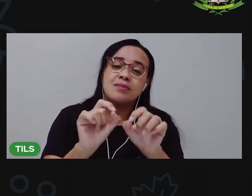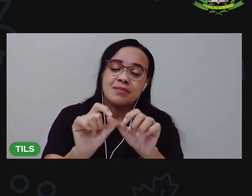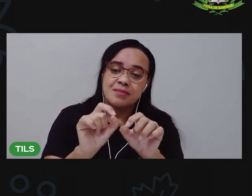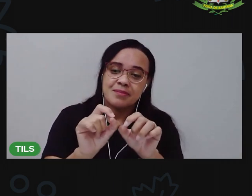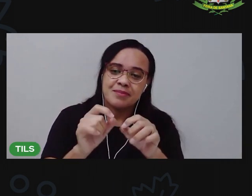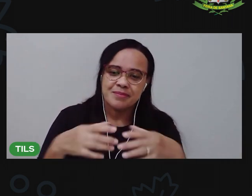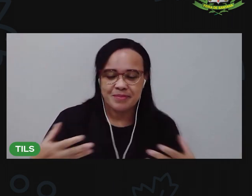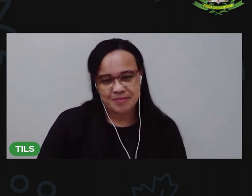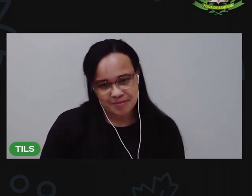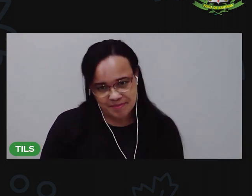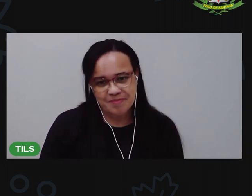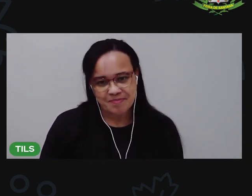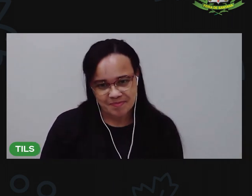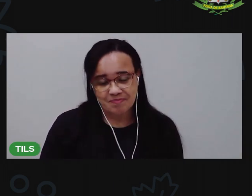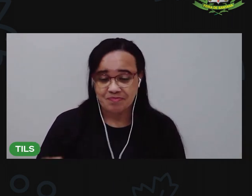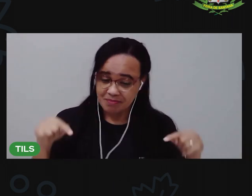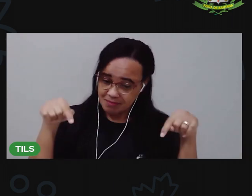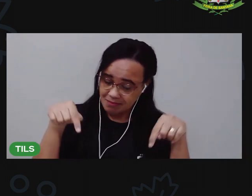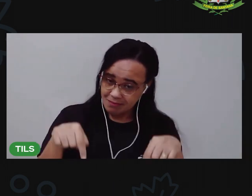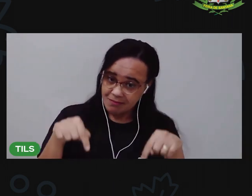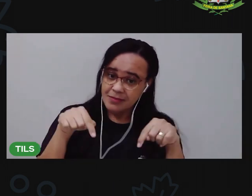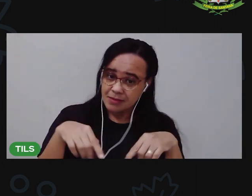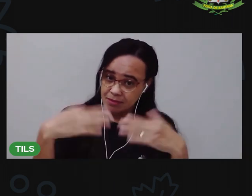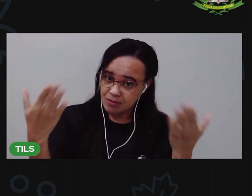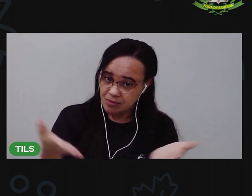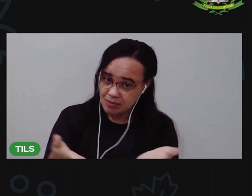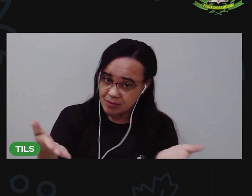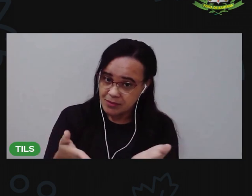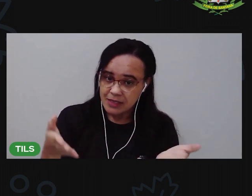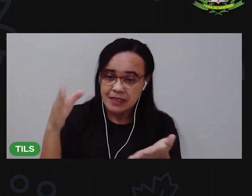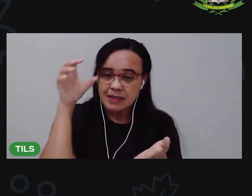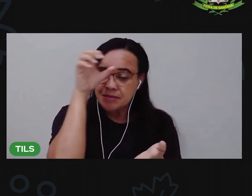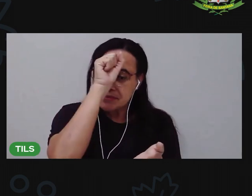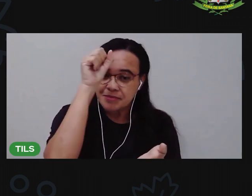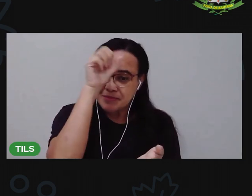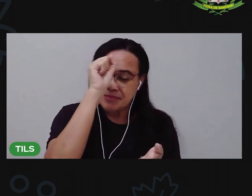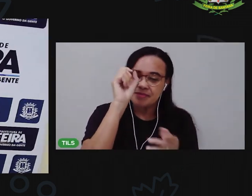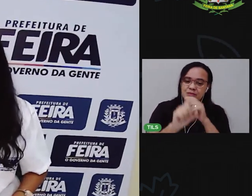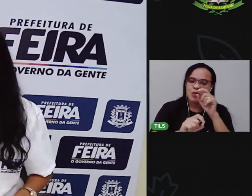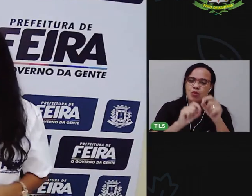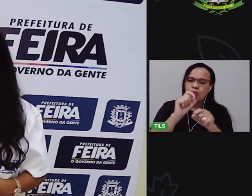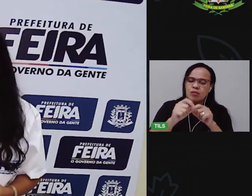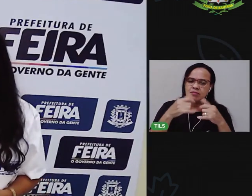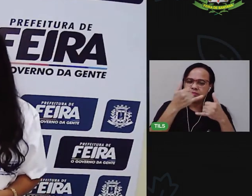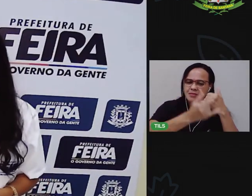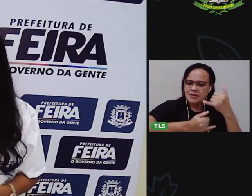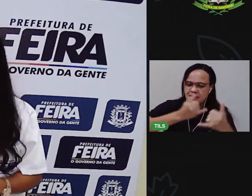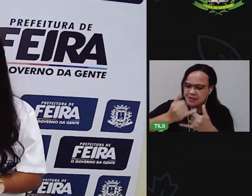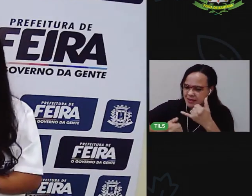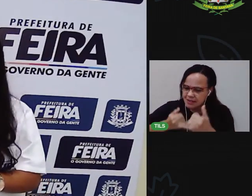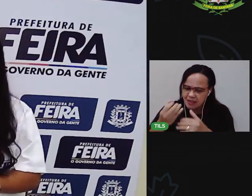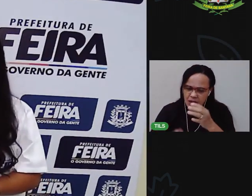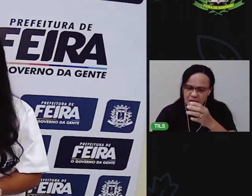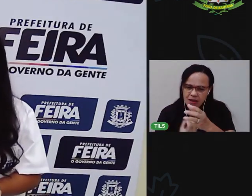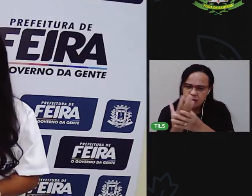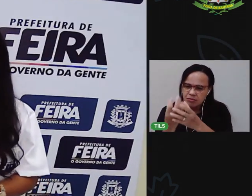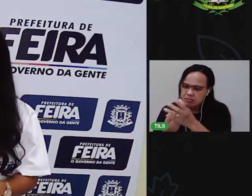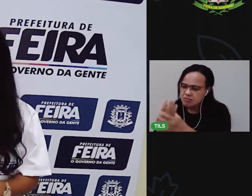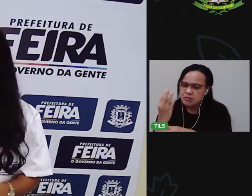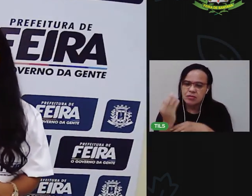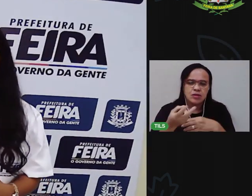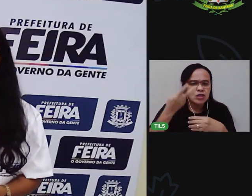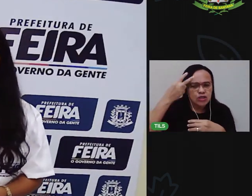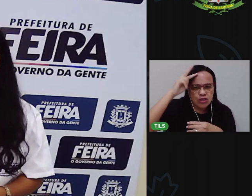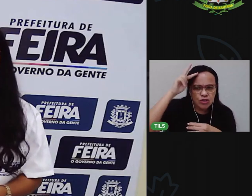Então crianças hoje a gente aprendeu sobre a história dos brinquedos. a gente viu que cada brinquedo